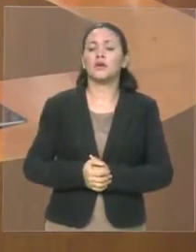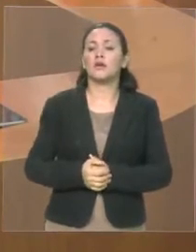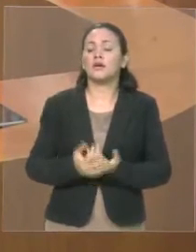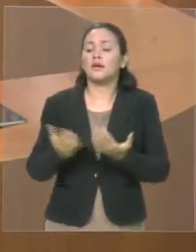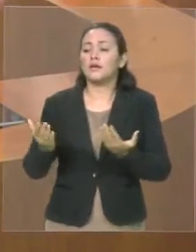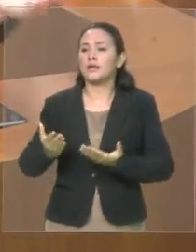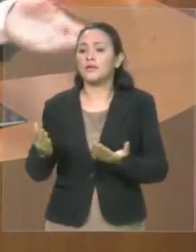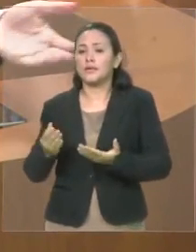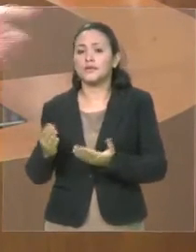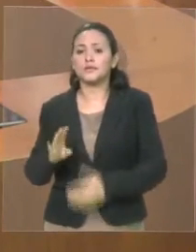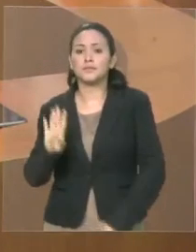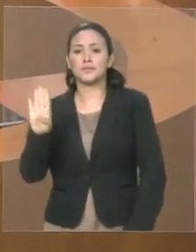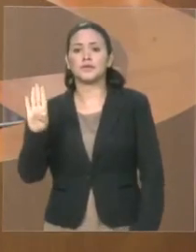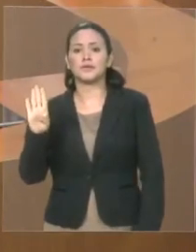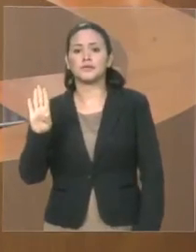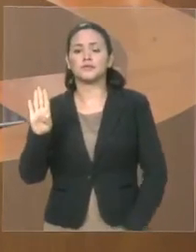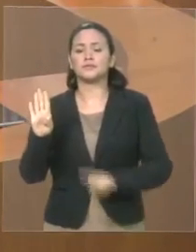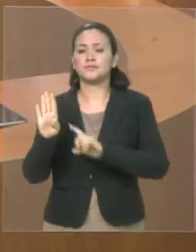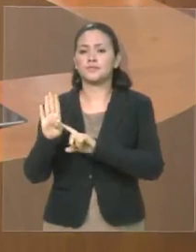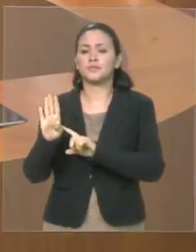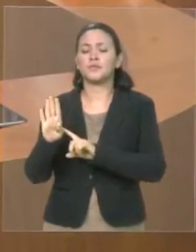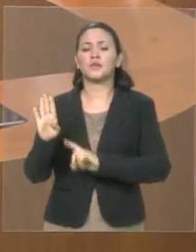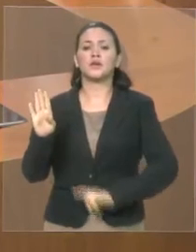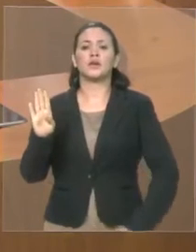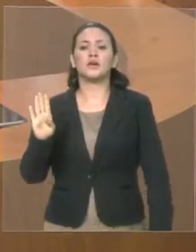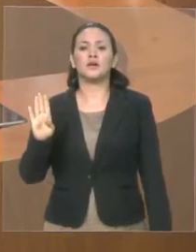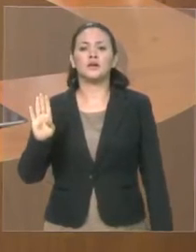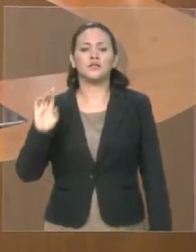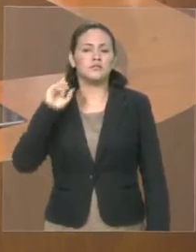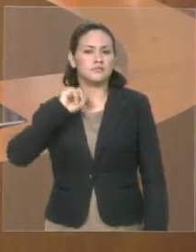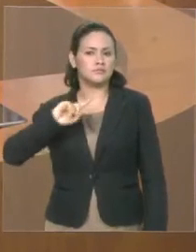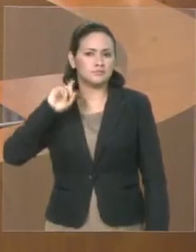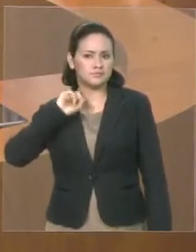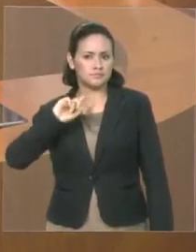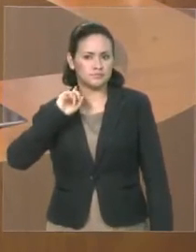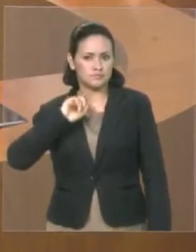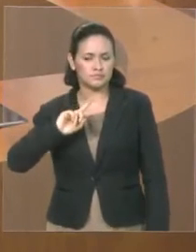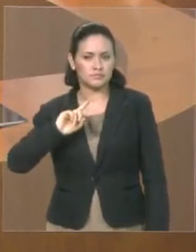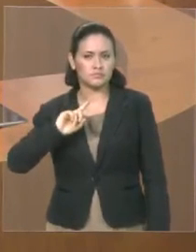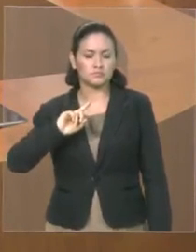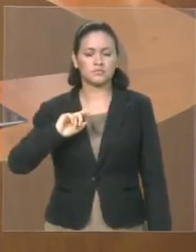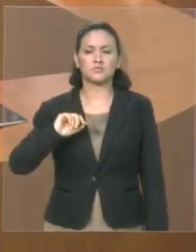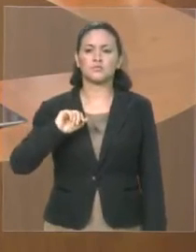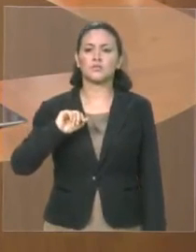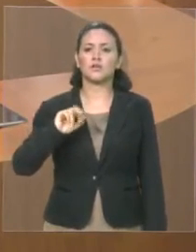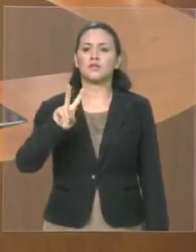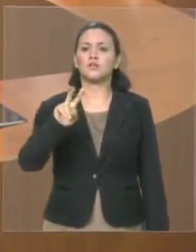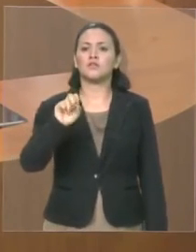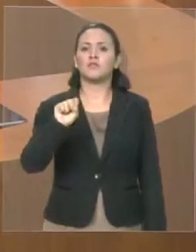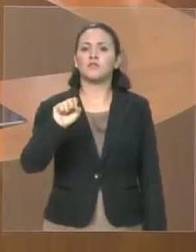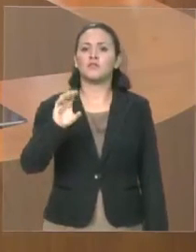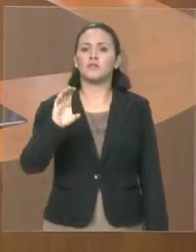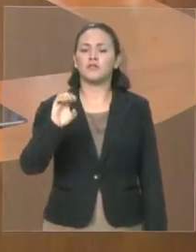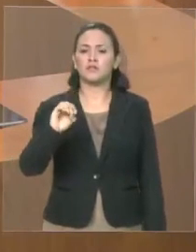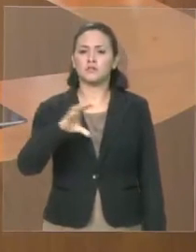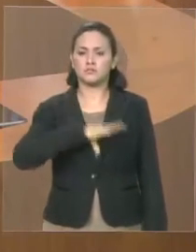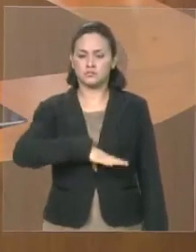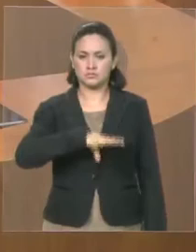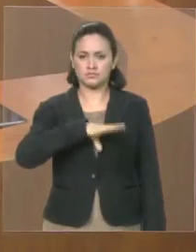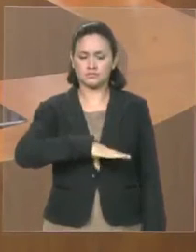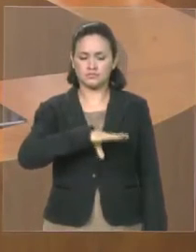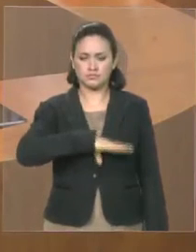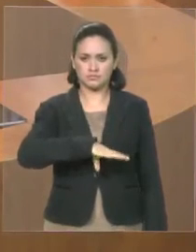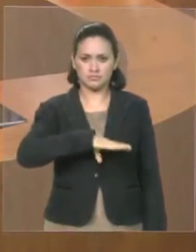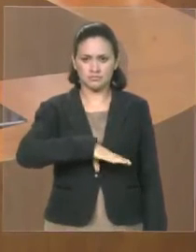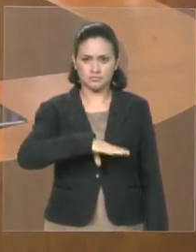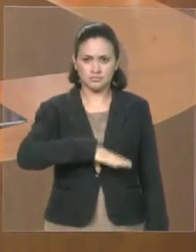o Palmeiras, que já esteve na Série B e agora está na iminência de ser campeão da Série A do Campeonato Brasileiro, e o